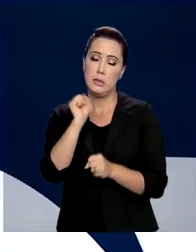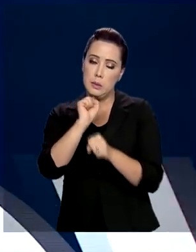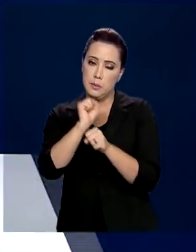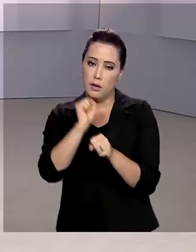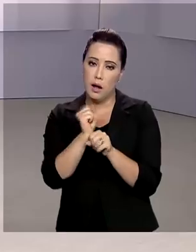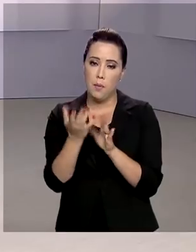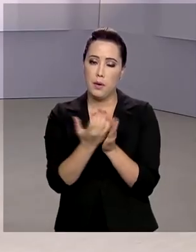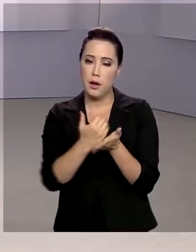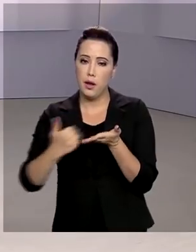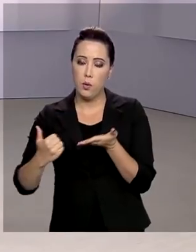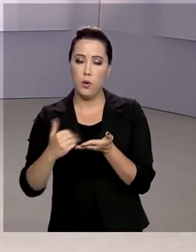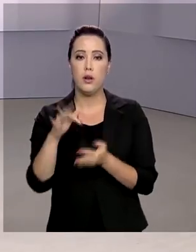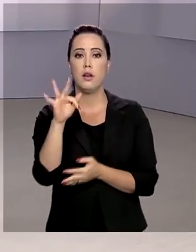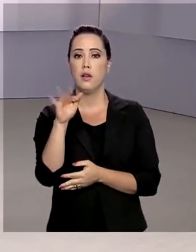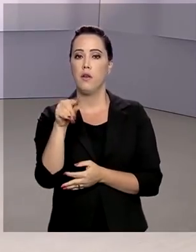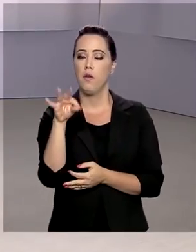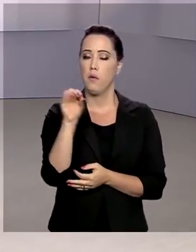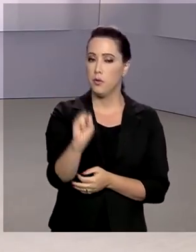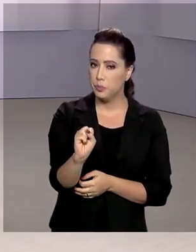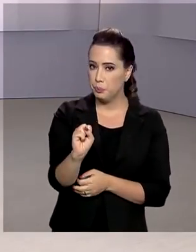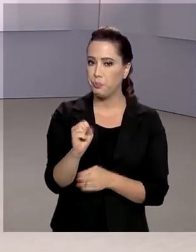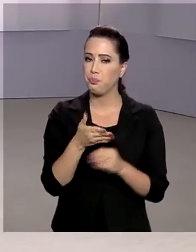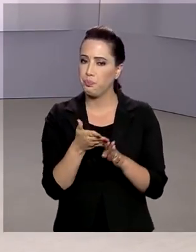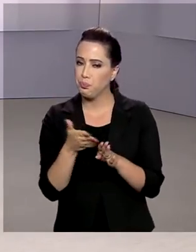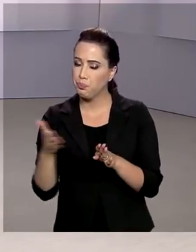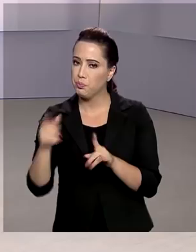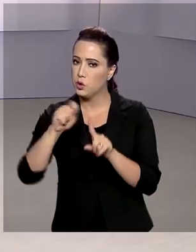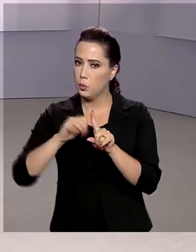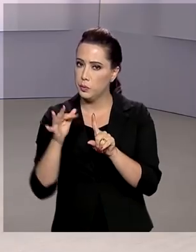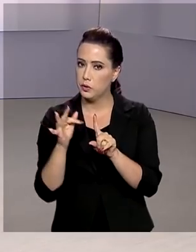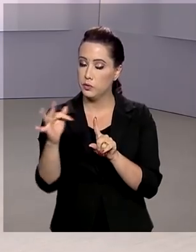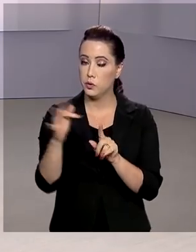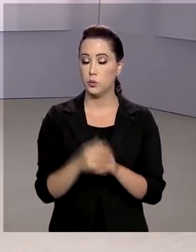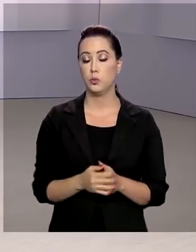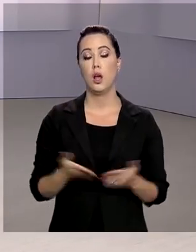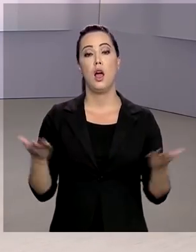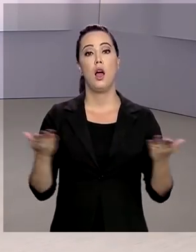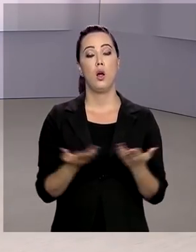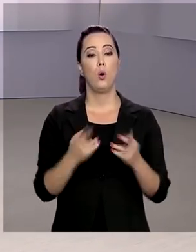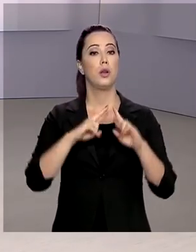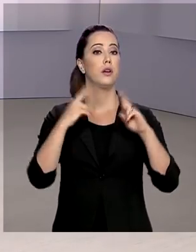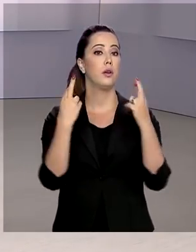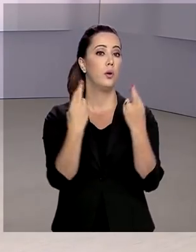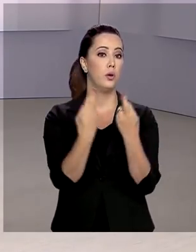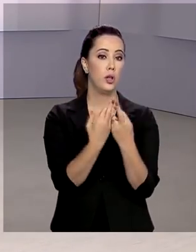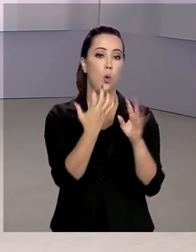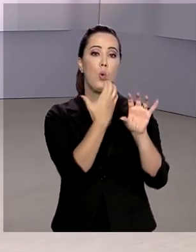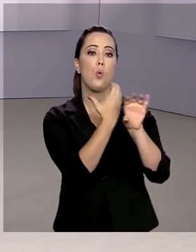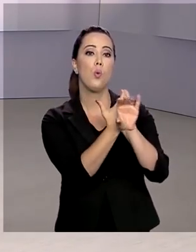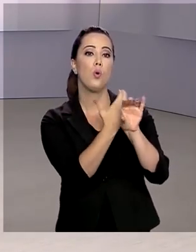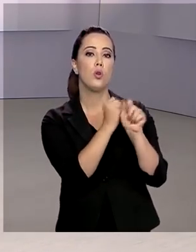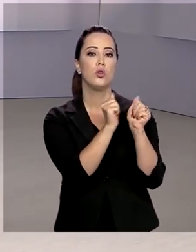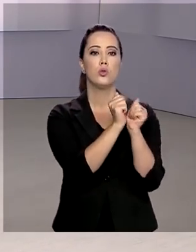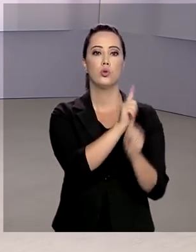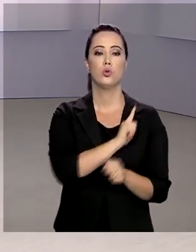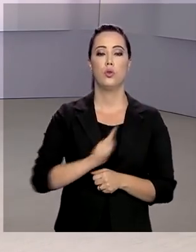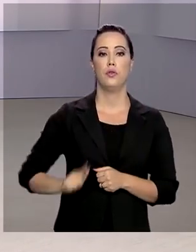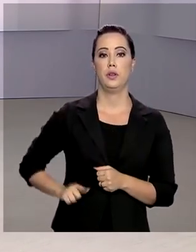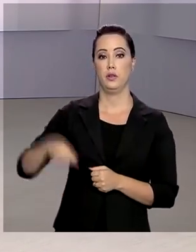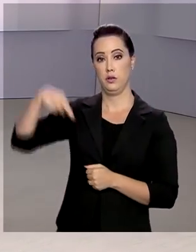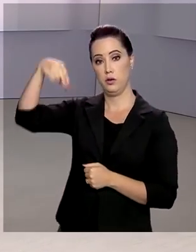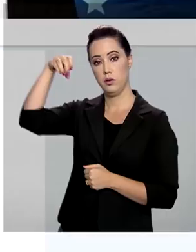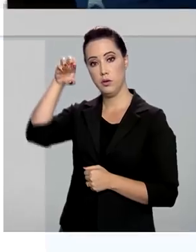maio. O presidente Jair Bolsonaro faz uma reunião neste momento por videoconferência com governadores da região